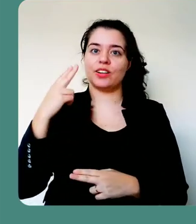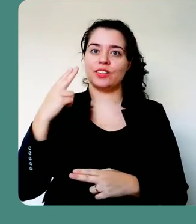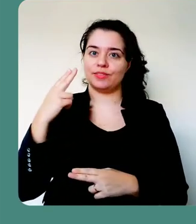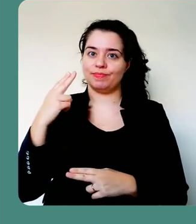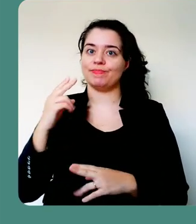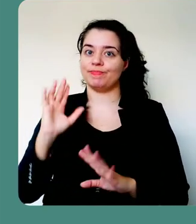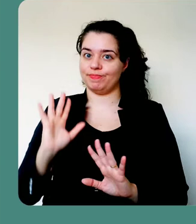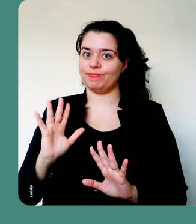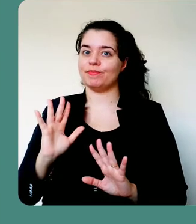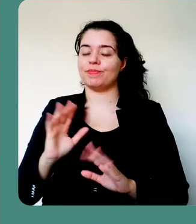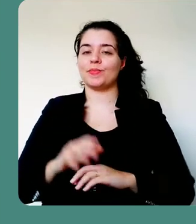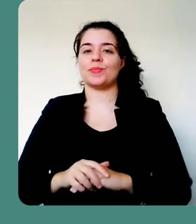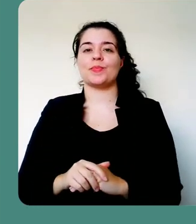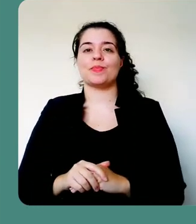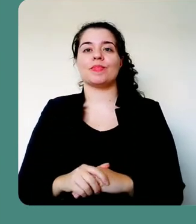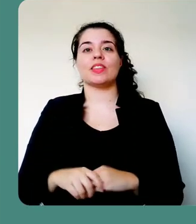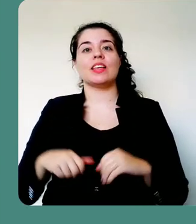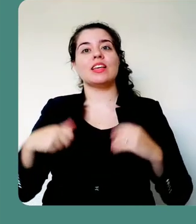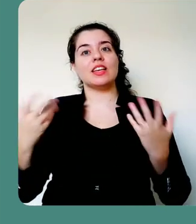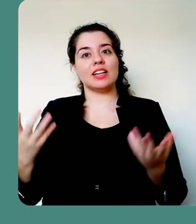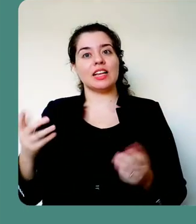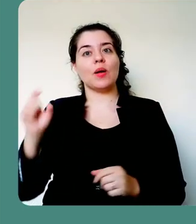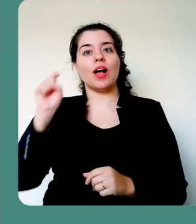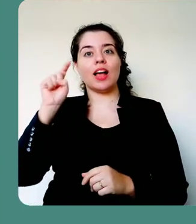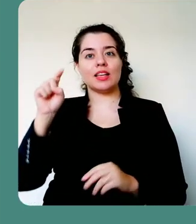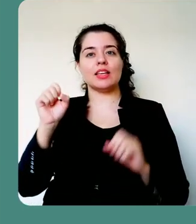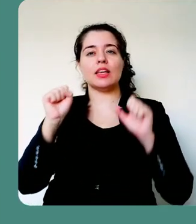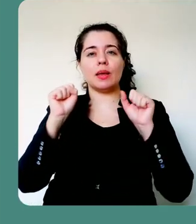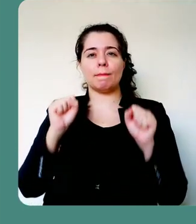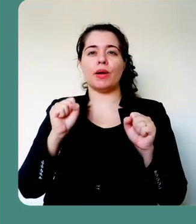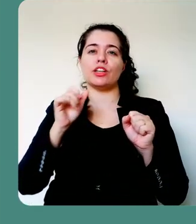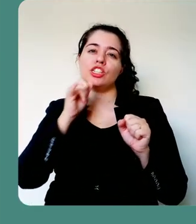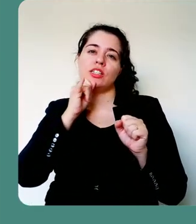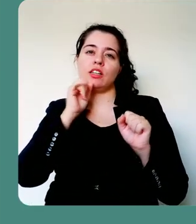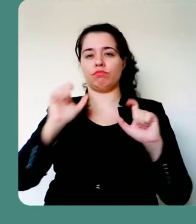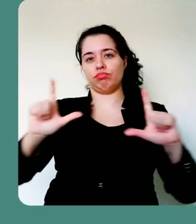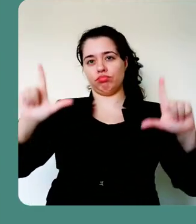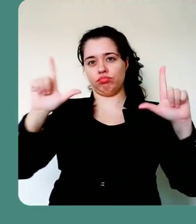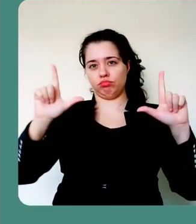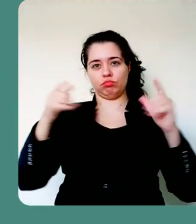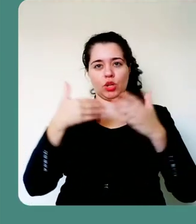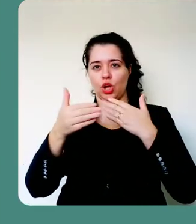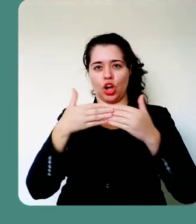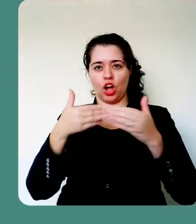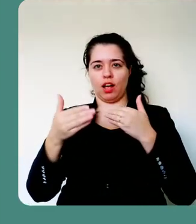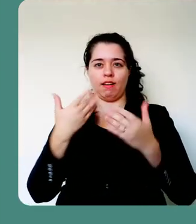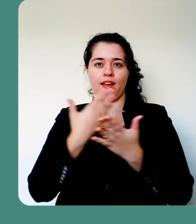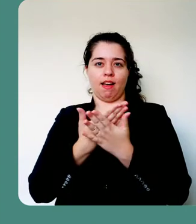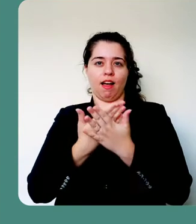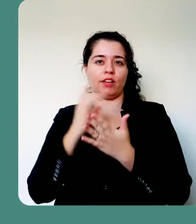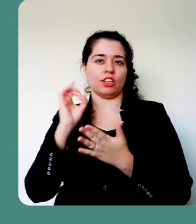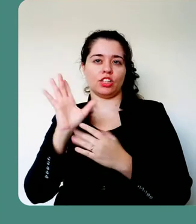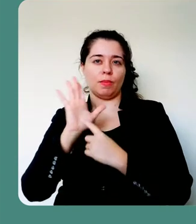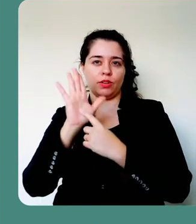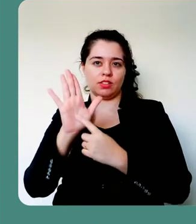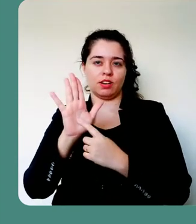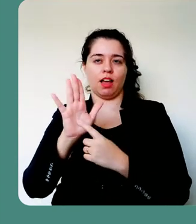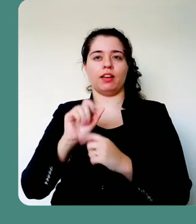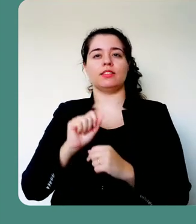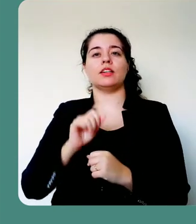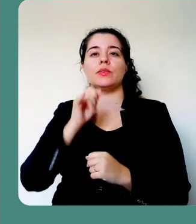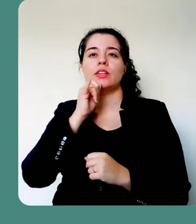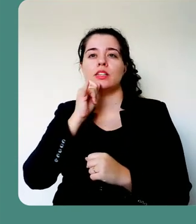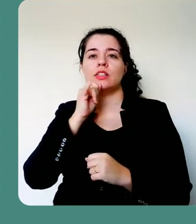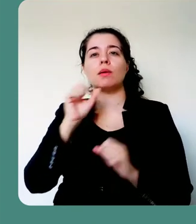Então, aqui a gente pode avançar. Eu tenho aqui uma aula qualquer, só para exemplificar. Então, você